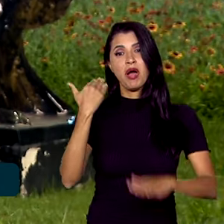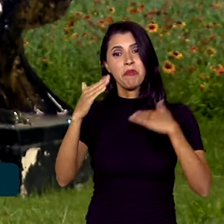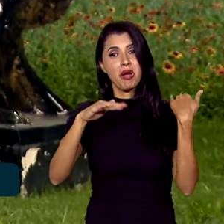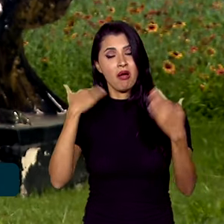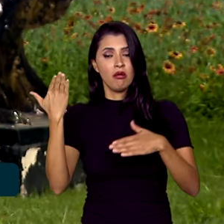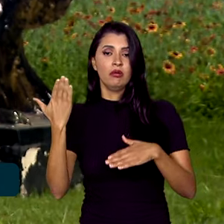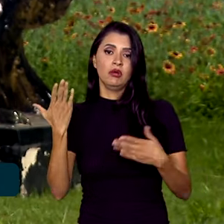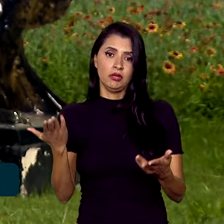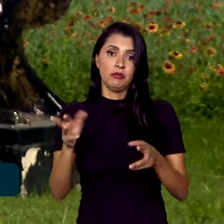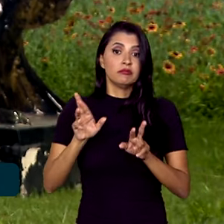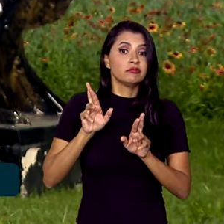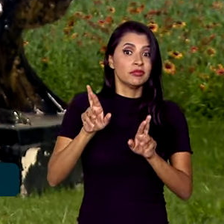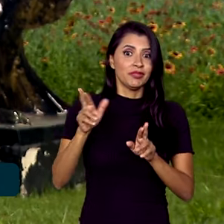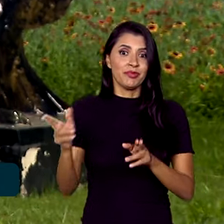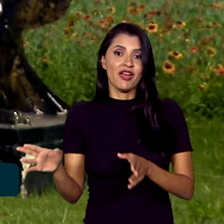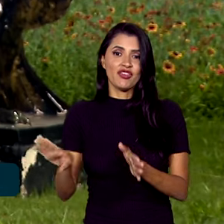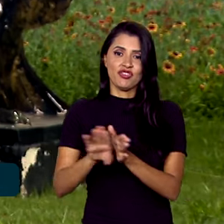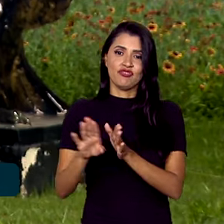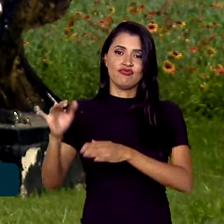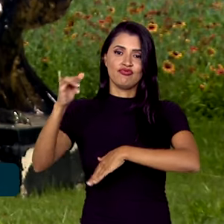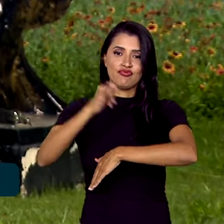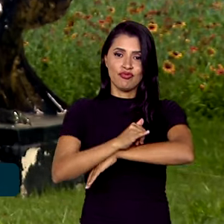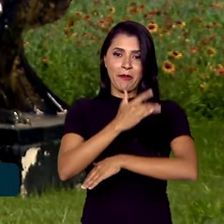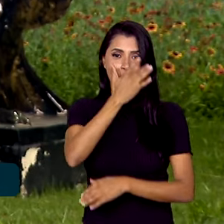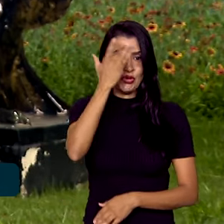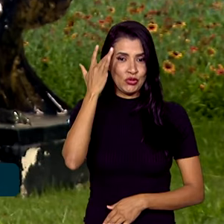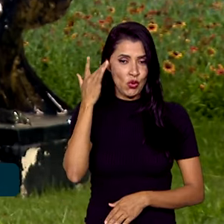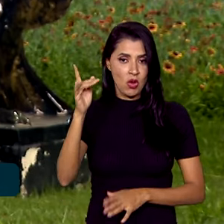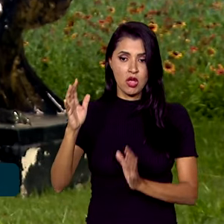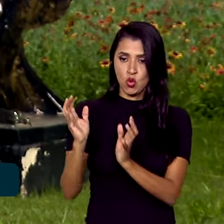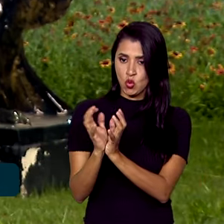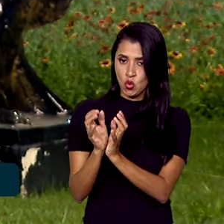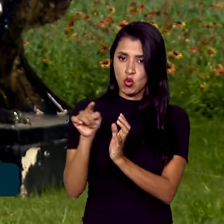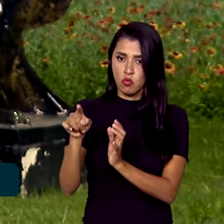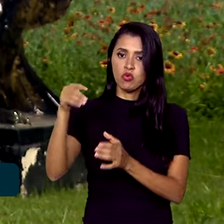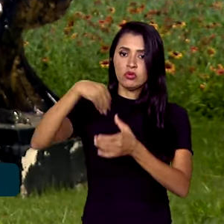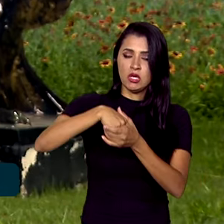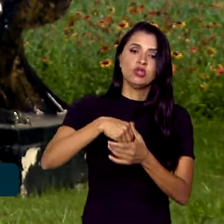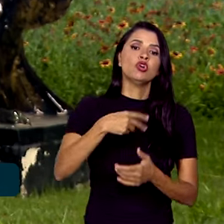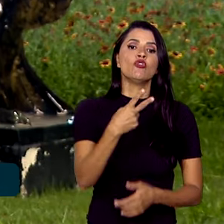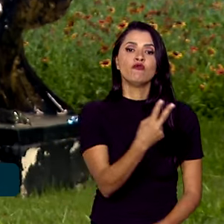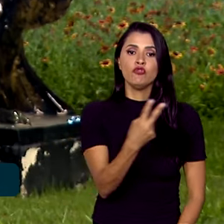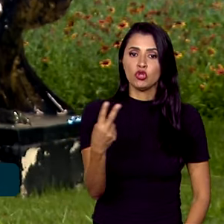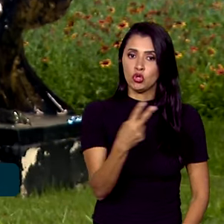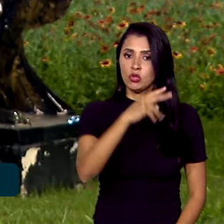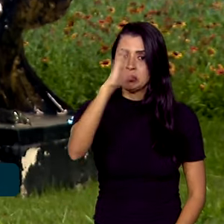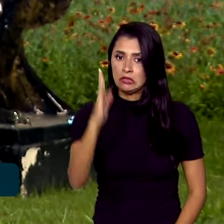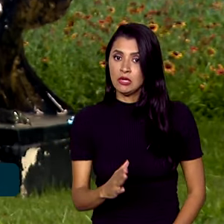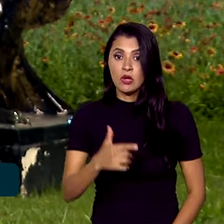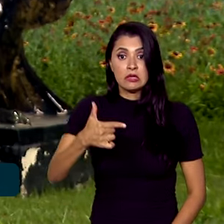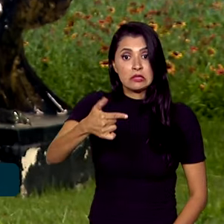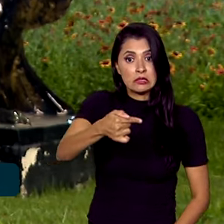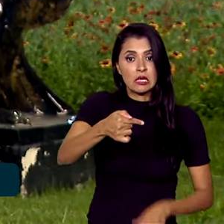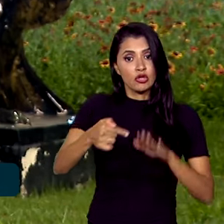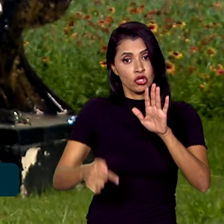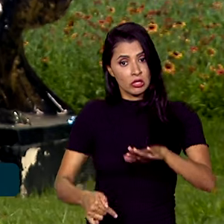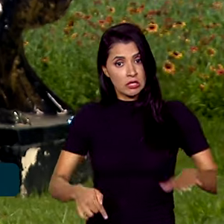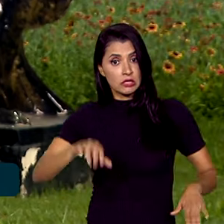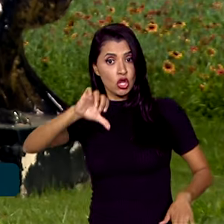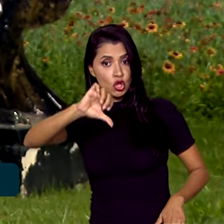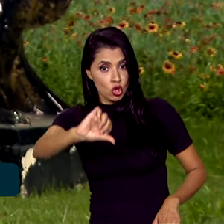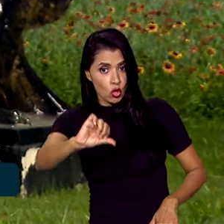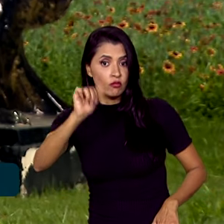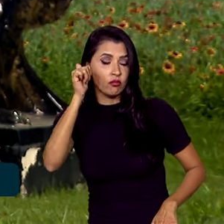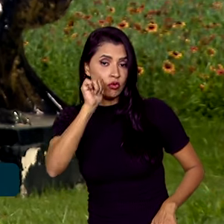expectativa para a chegada dessas pessoas. Nesse grupo, estão 22 brasileiros, sendo 17 crianças e 9 mulheres, além de